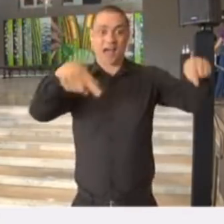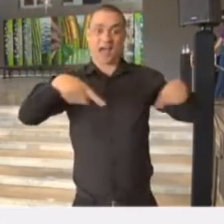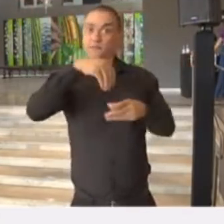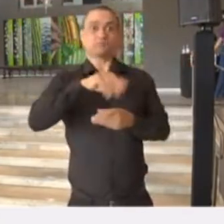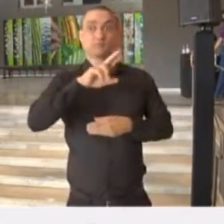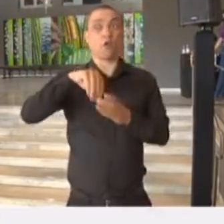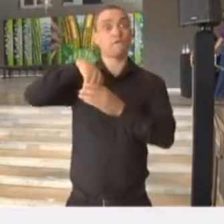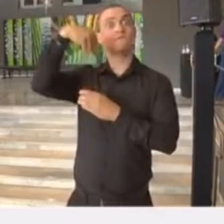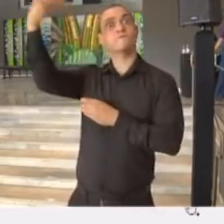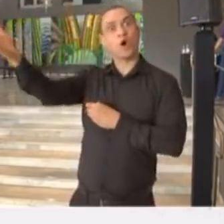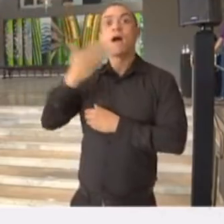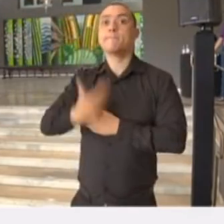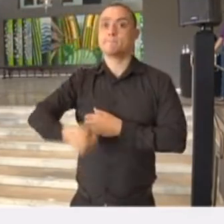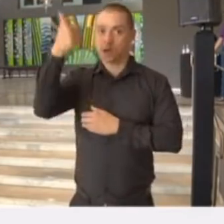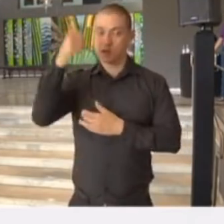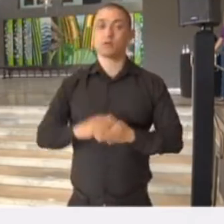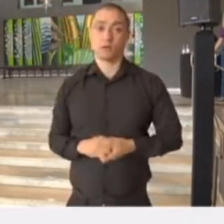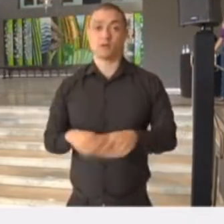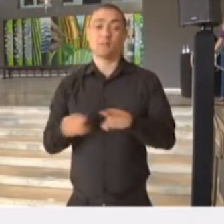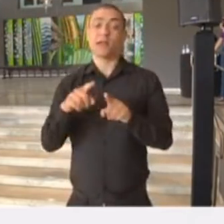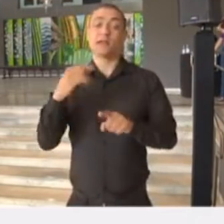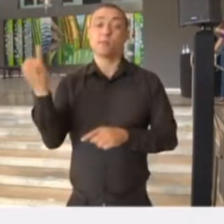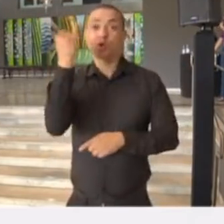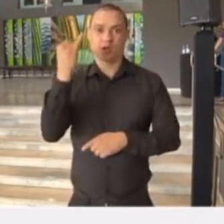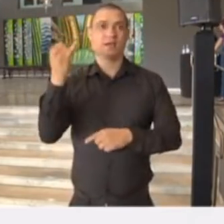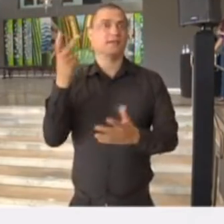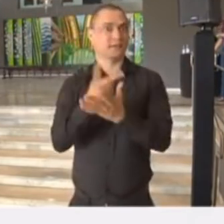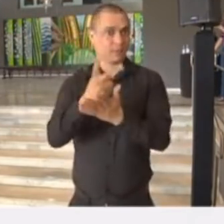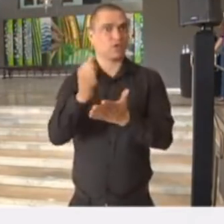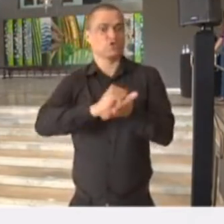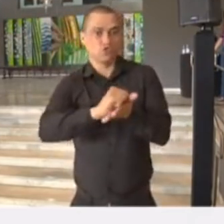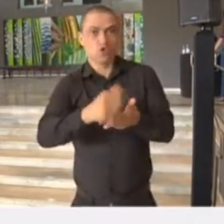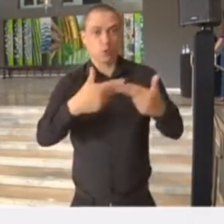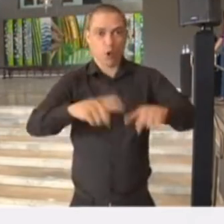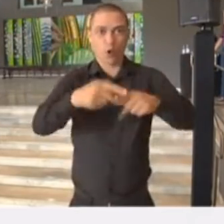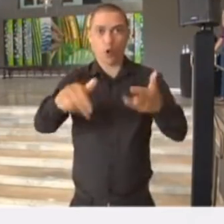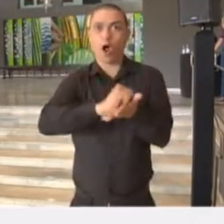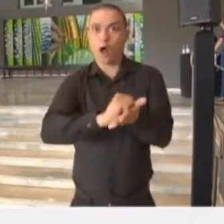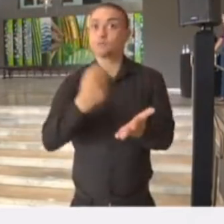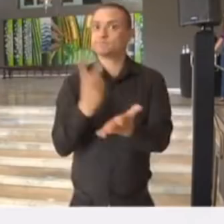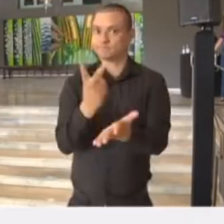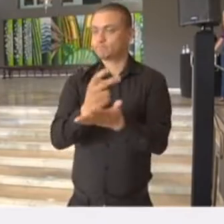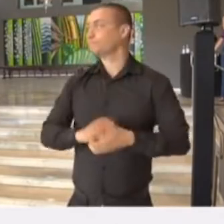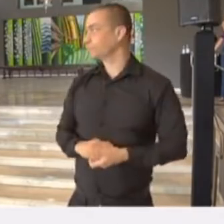ao ar livre possível. Sempre cuidando da higienização, vou falar isso também dos equipamentos. Pode passar, por favor?